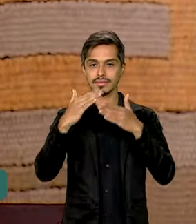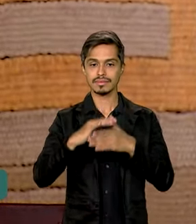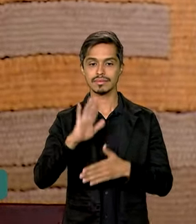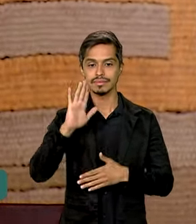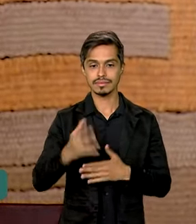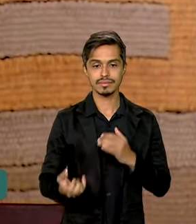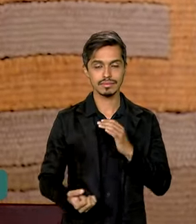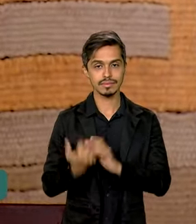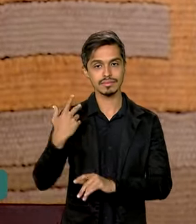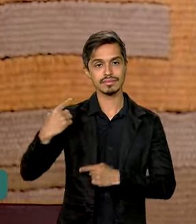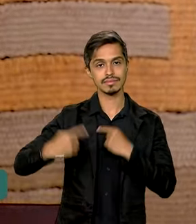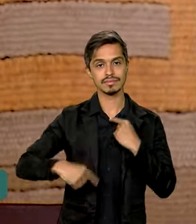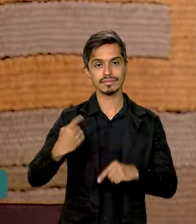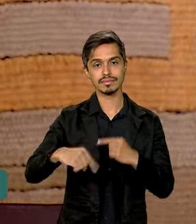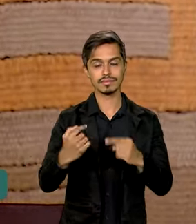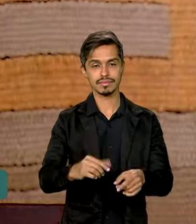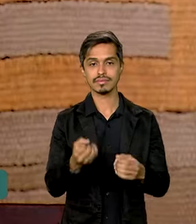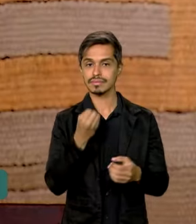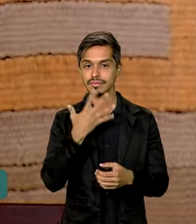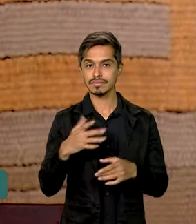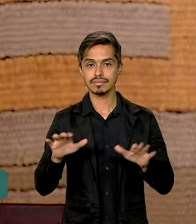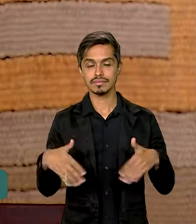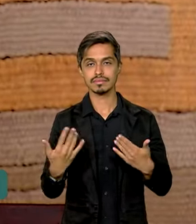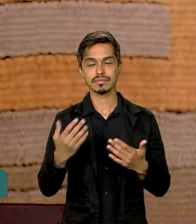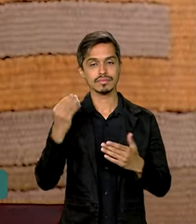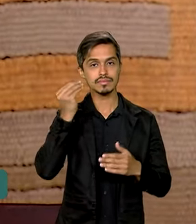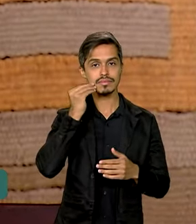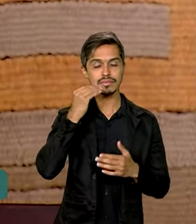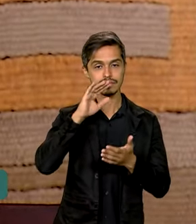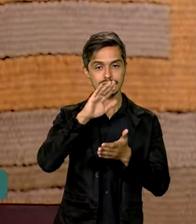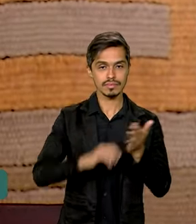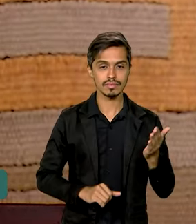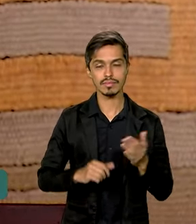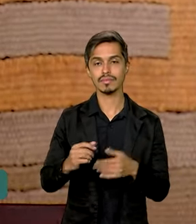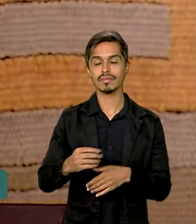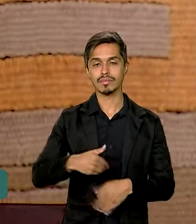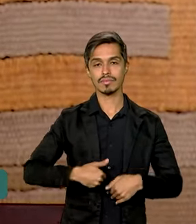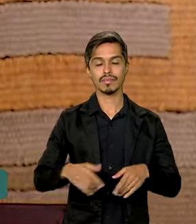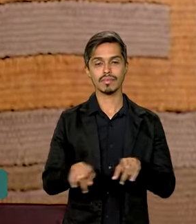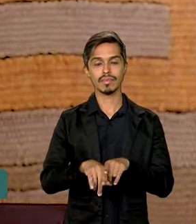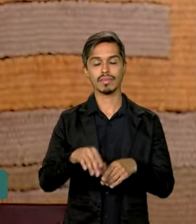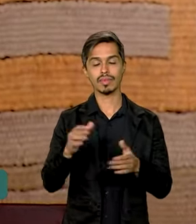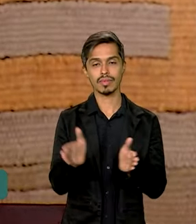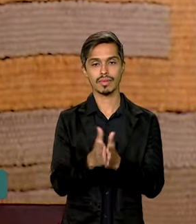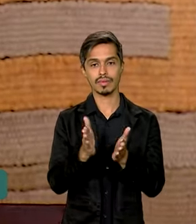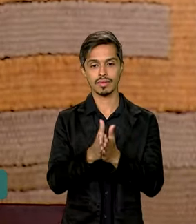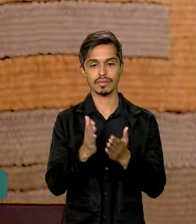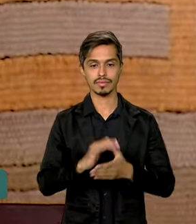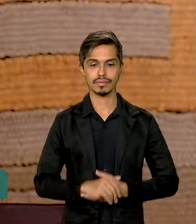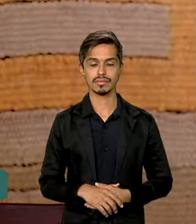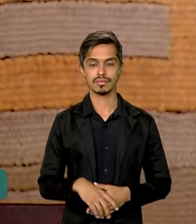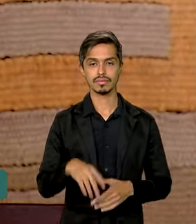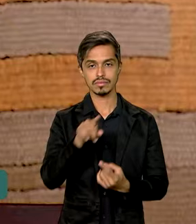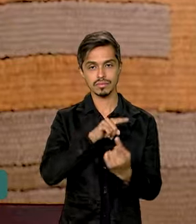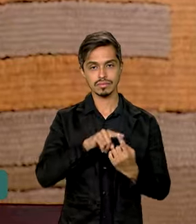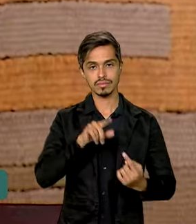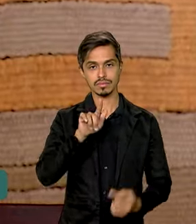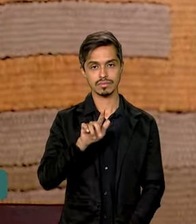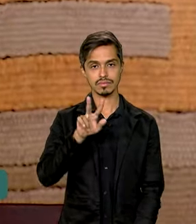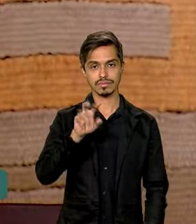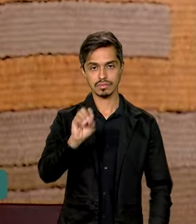formularam políticas eficazes para erradicar a fome e a pobreza. Nosso objetivo no G20 é